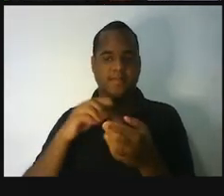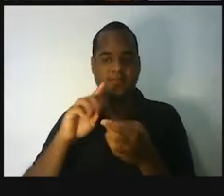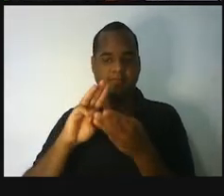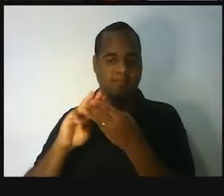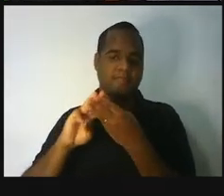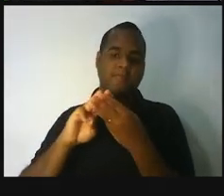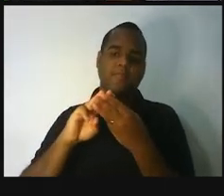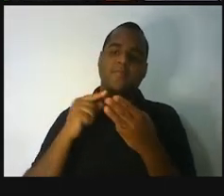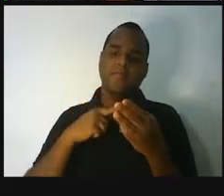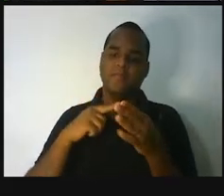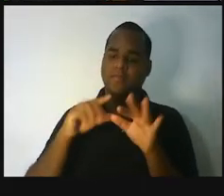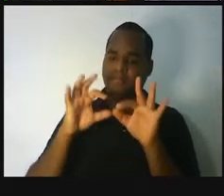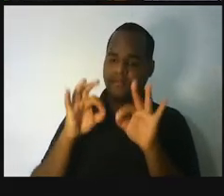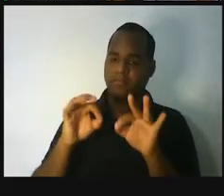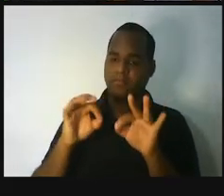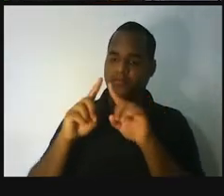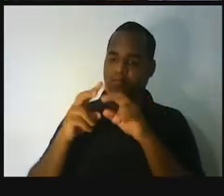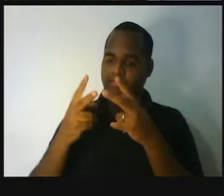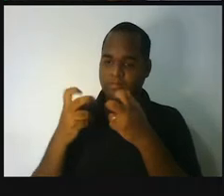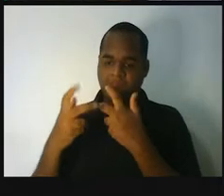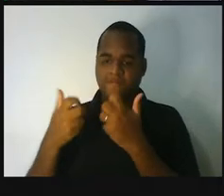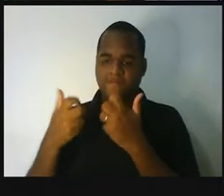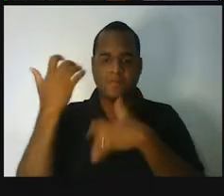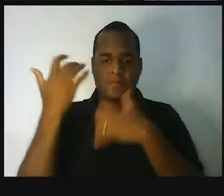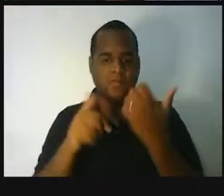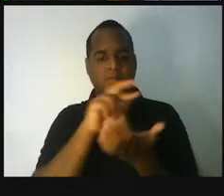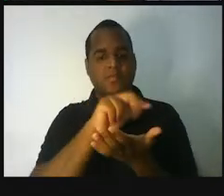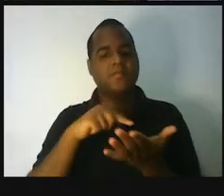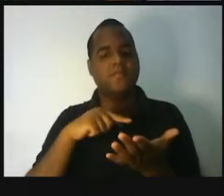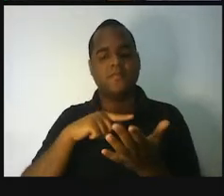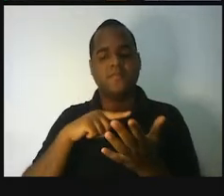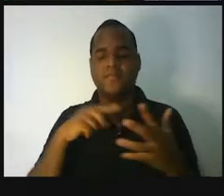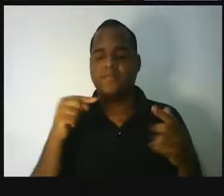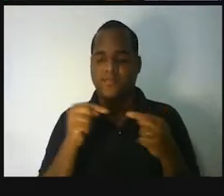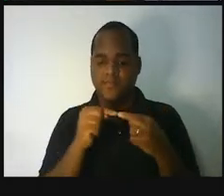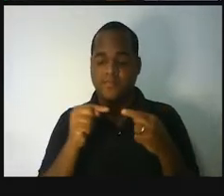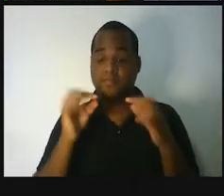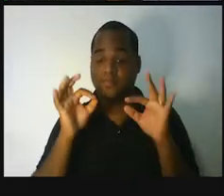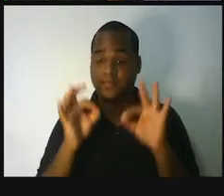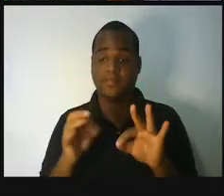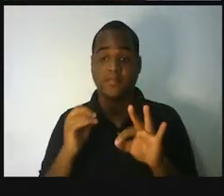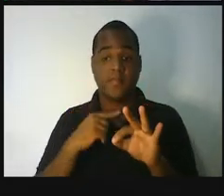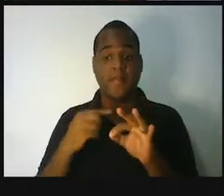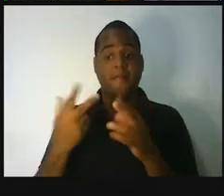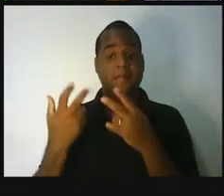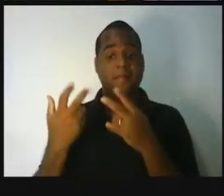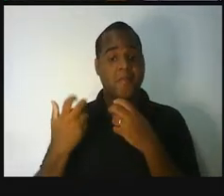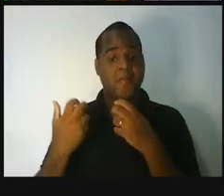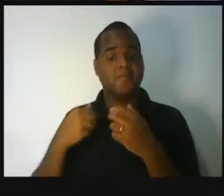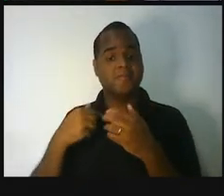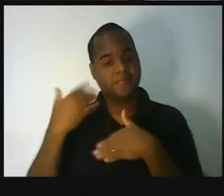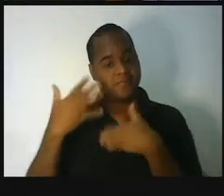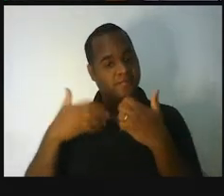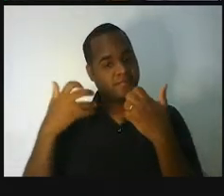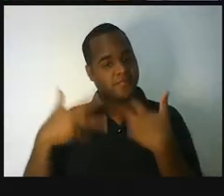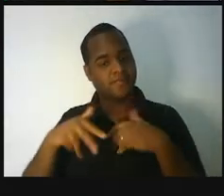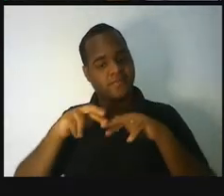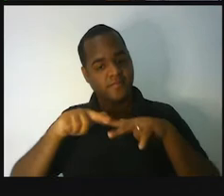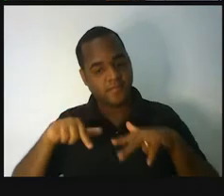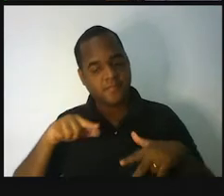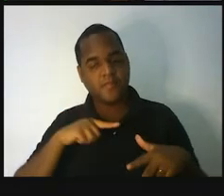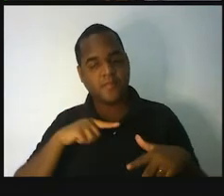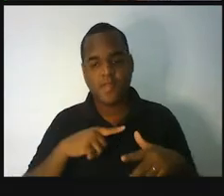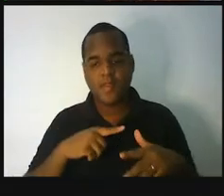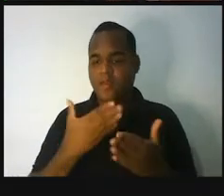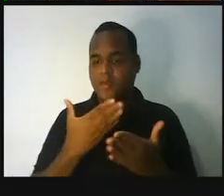Não, você não percebeu isso, então hoje é o de você perceber que as coisas que a gente estuda em matemática